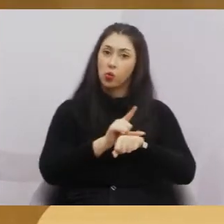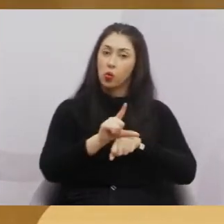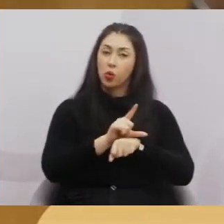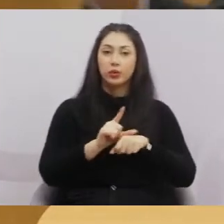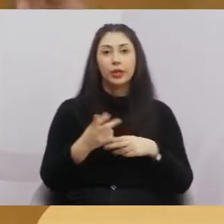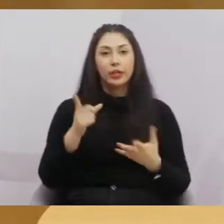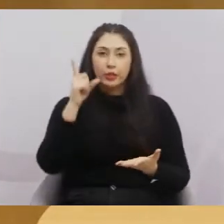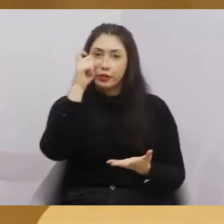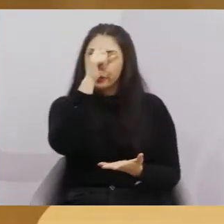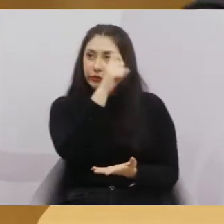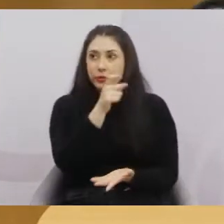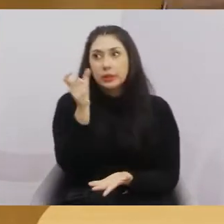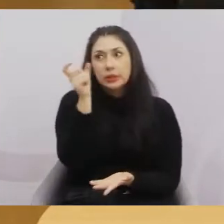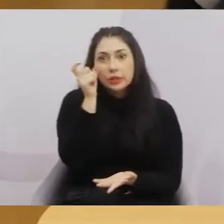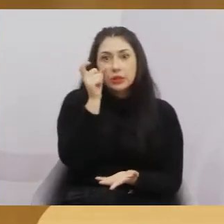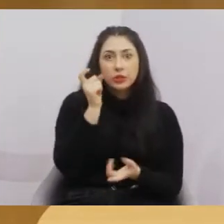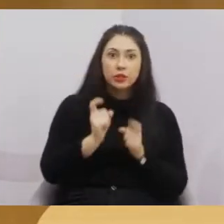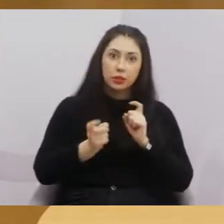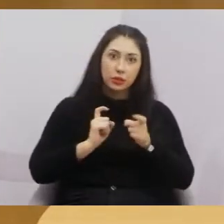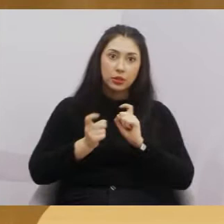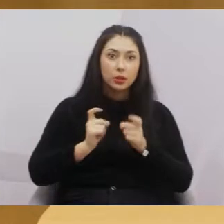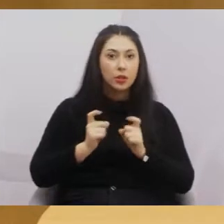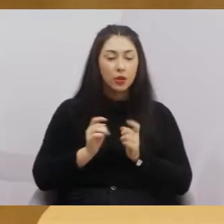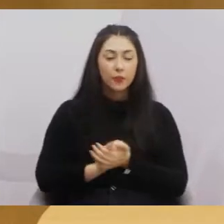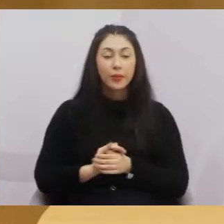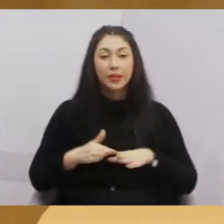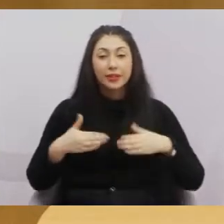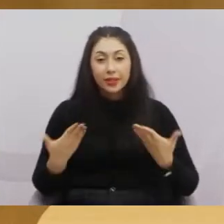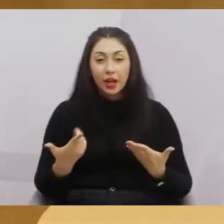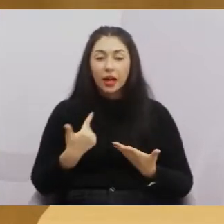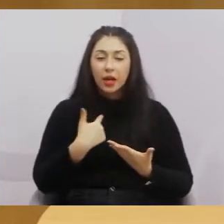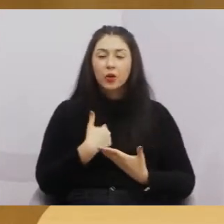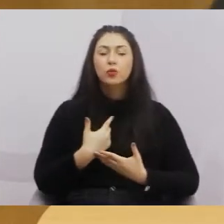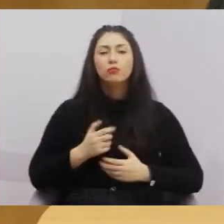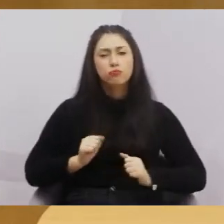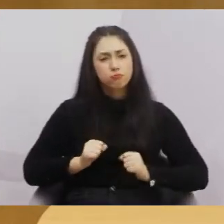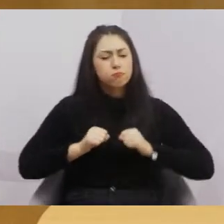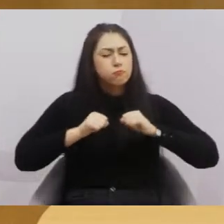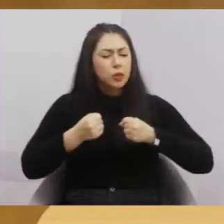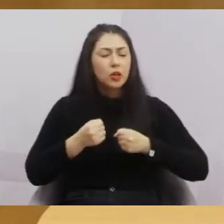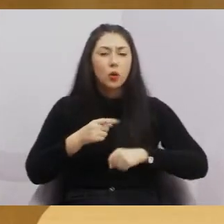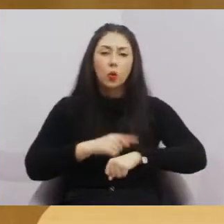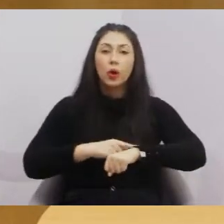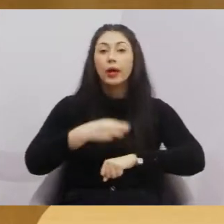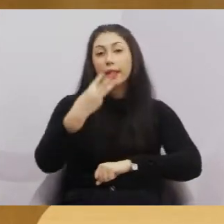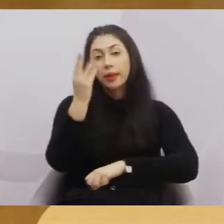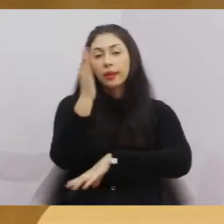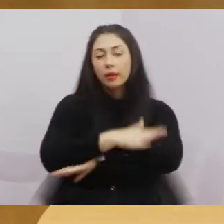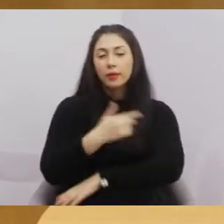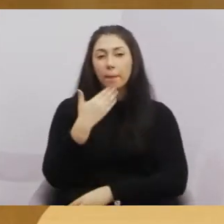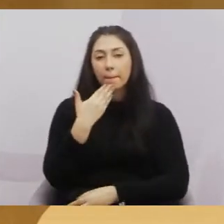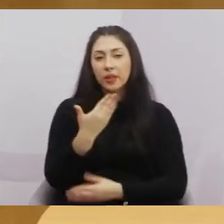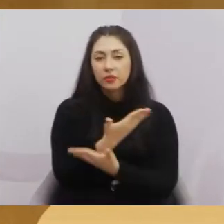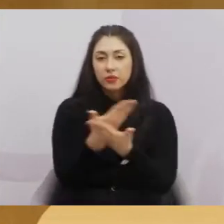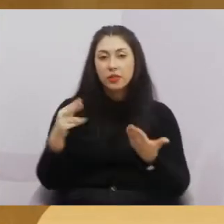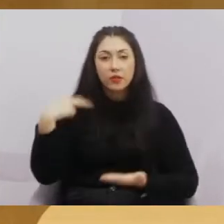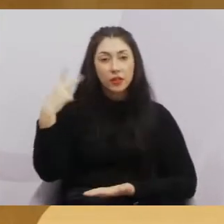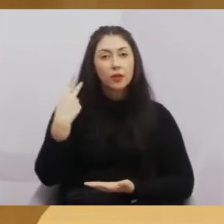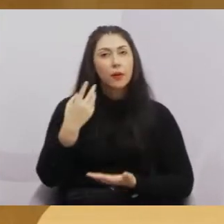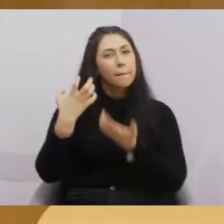ficar difícil de assistir uma sessão de câmara, de assistir os projetos. Então, eu defendo que seja às 15 horas, peço que os nobres vereadores